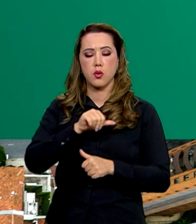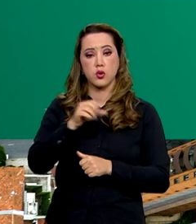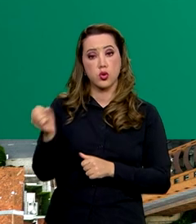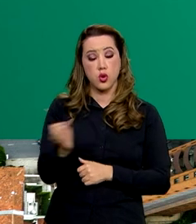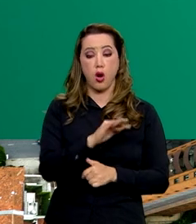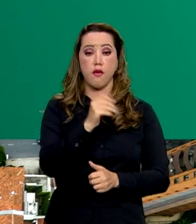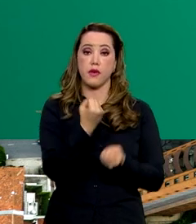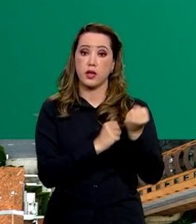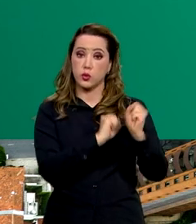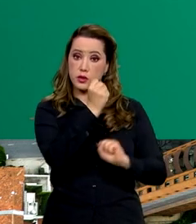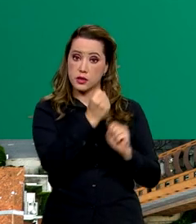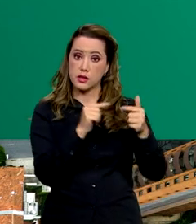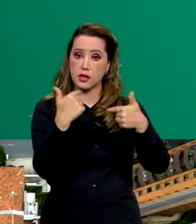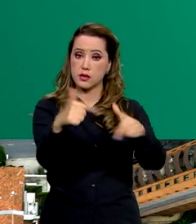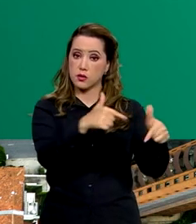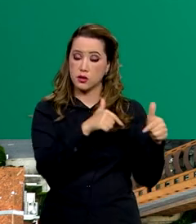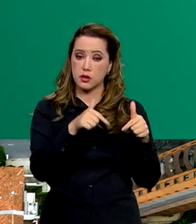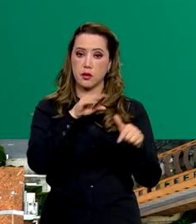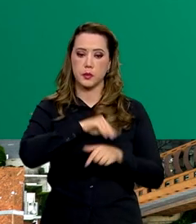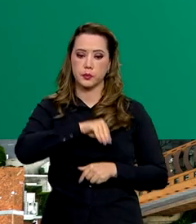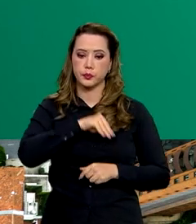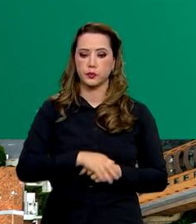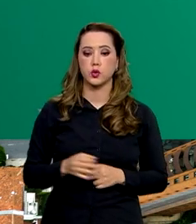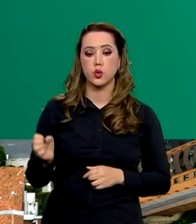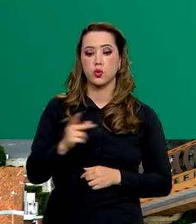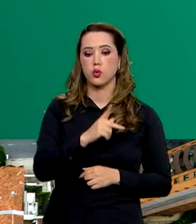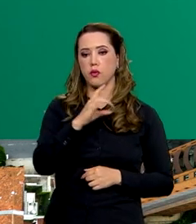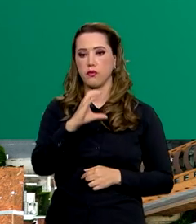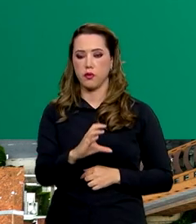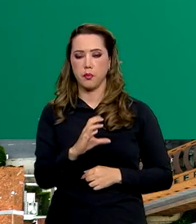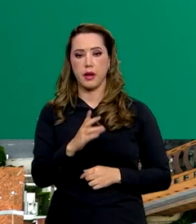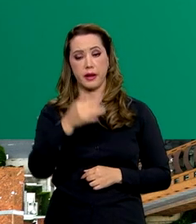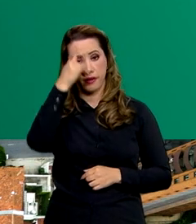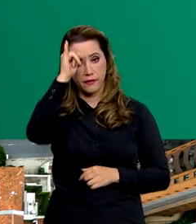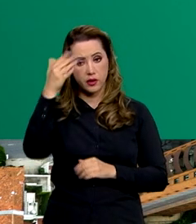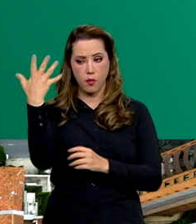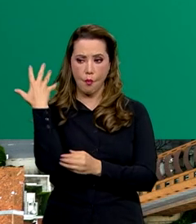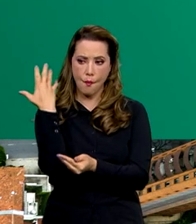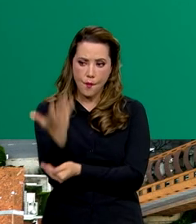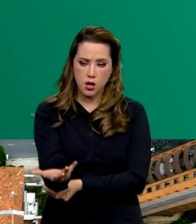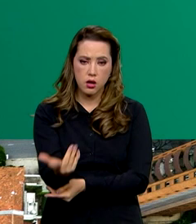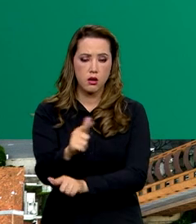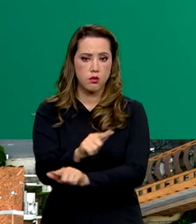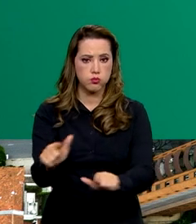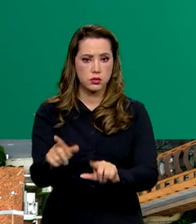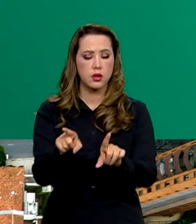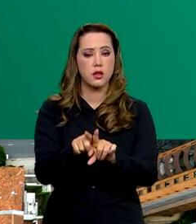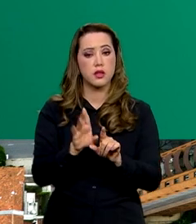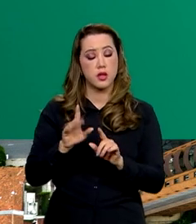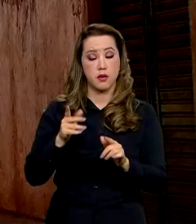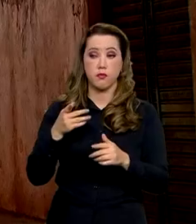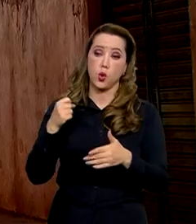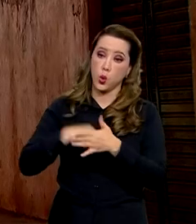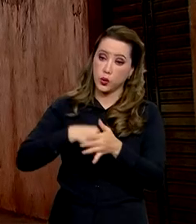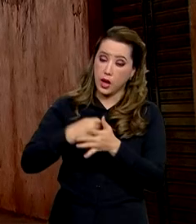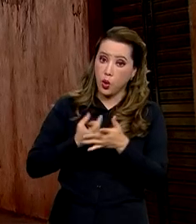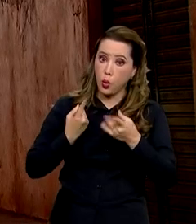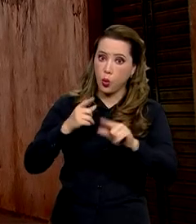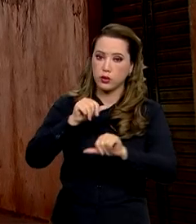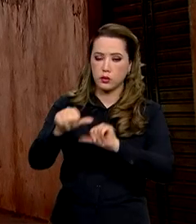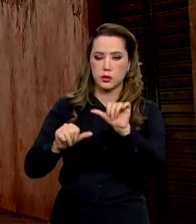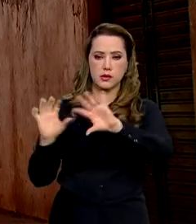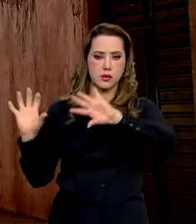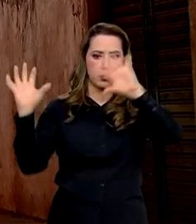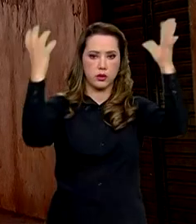trabalho, emprego e renda, novo PAC, combate ao desmatamento e enfrentamento da emergência climática. Já nos